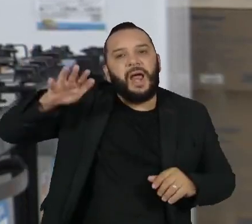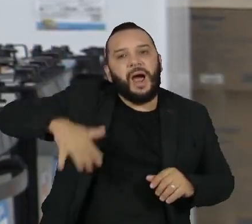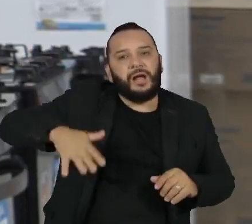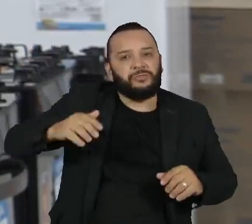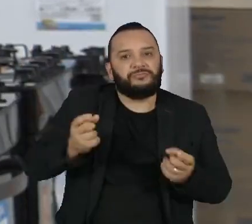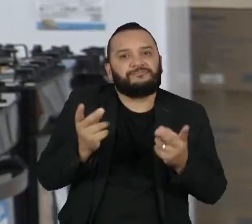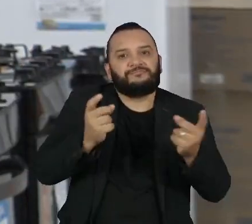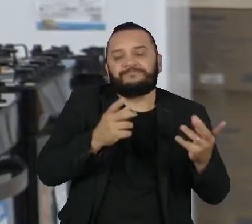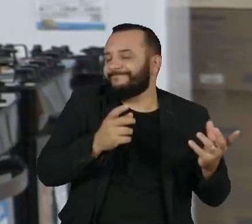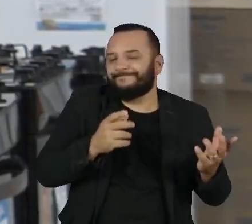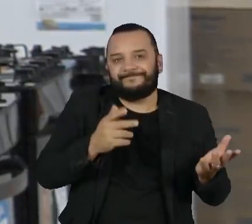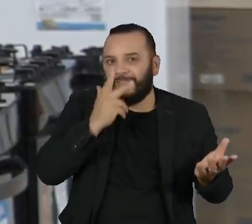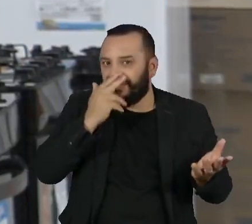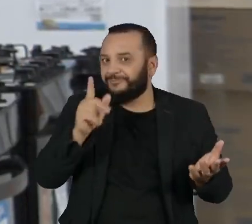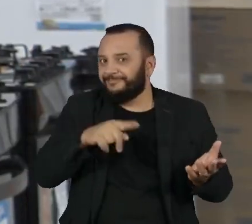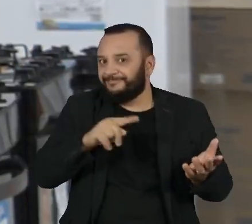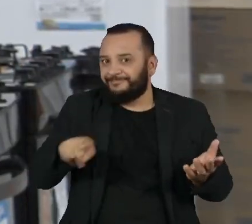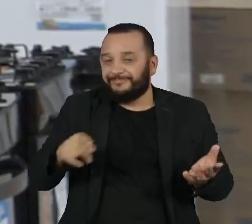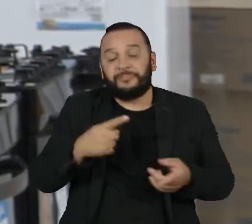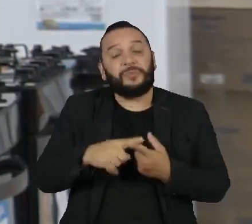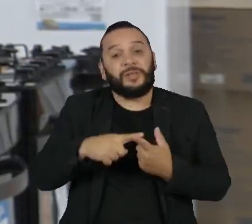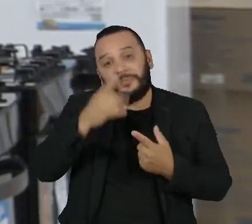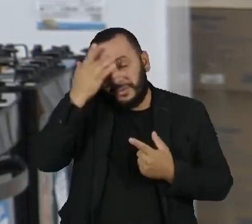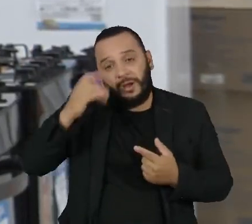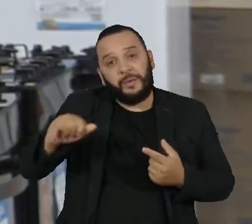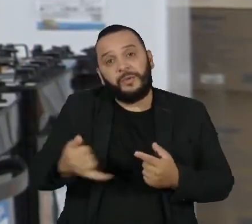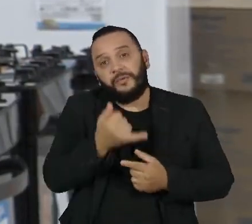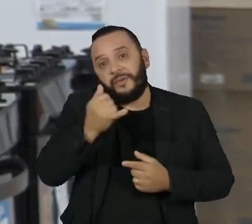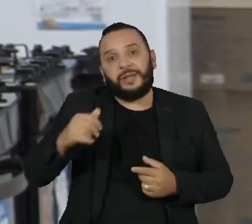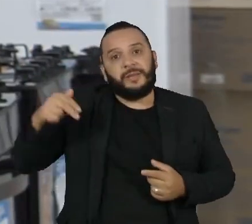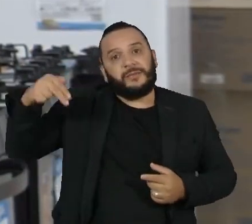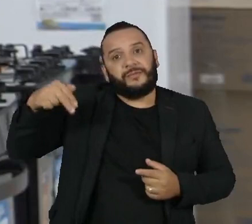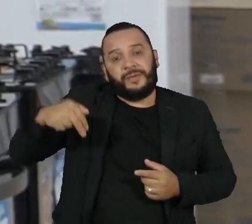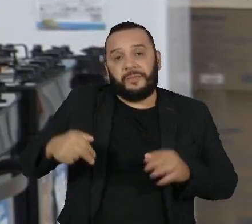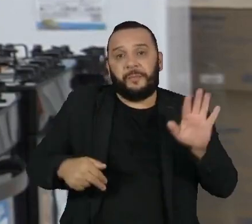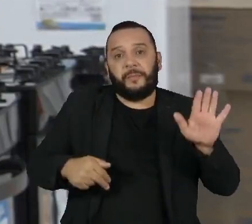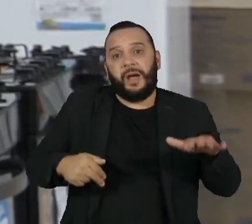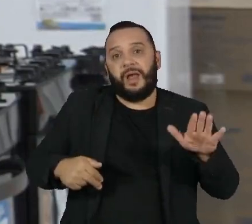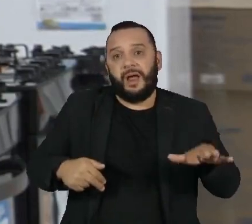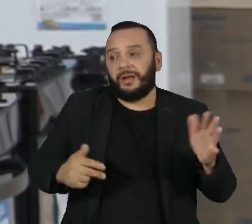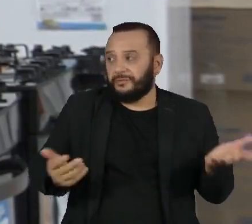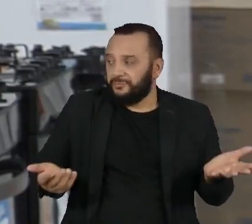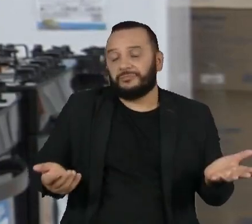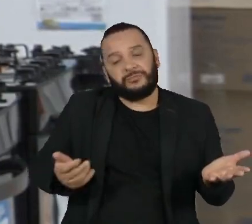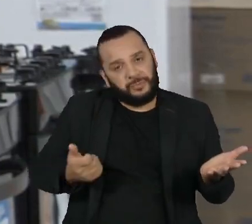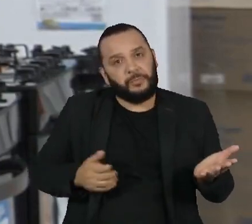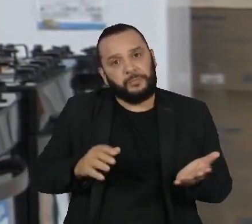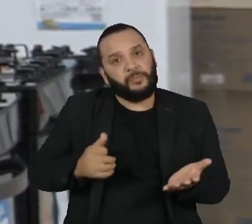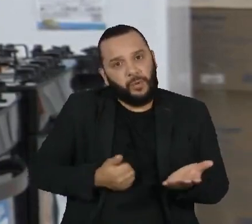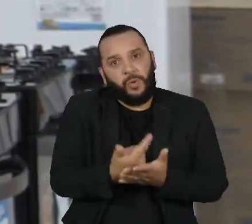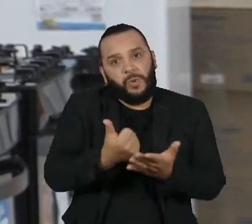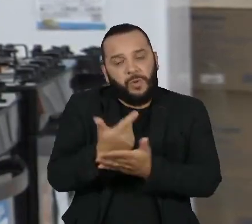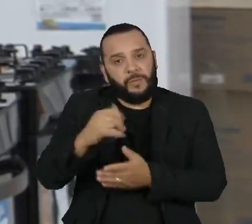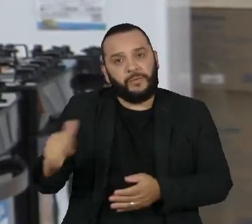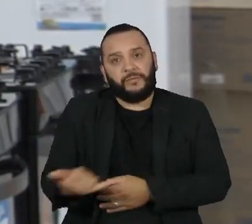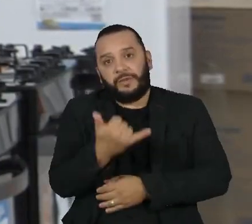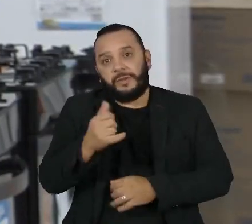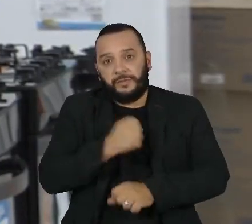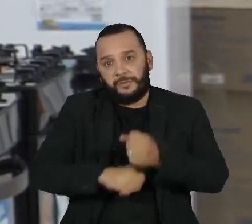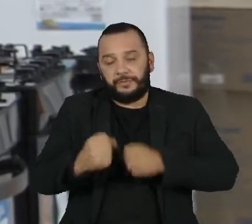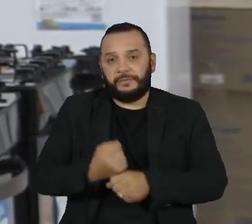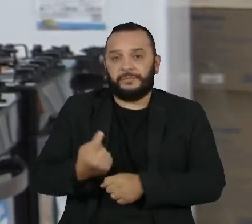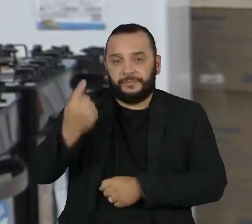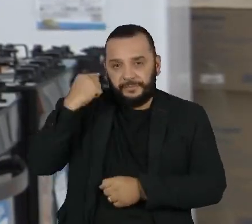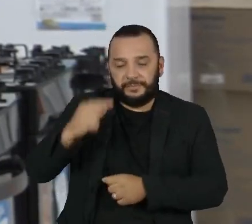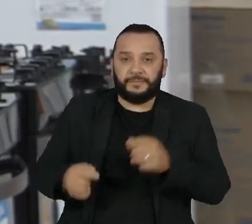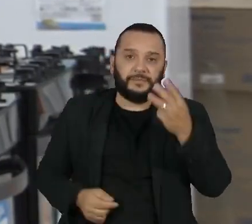por muitos consumidores que aproveitam as promoções. No ano passado, a data movimentou mais de 3 bilhões de reais.